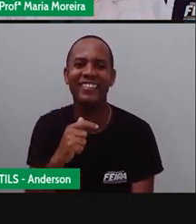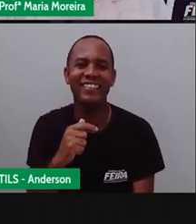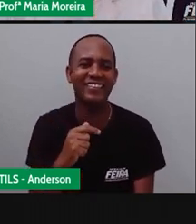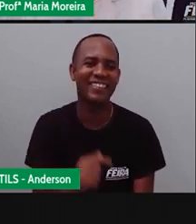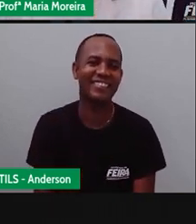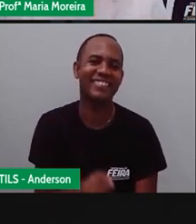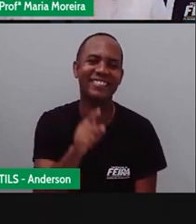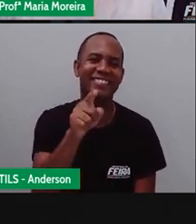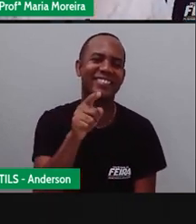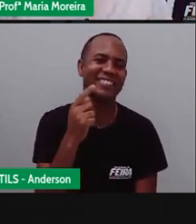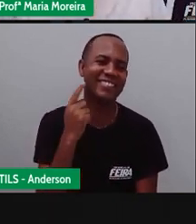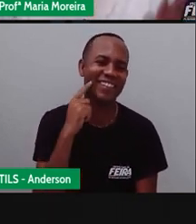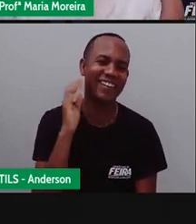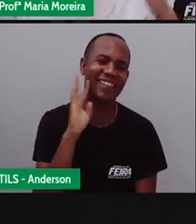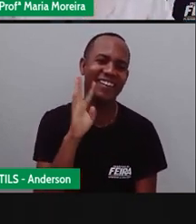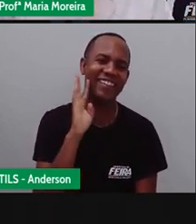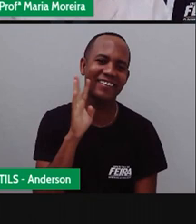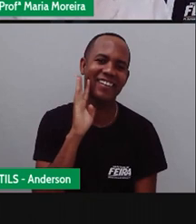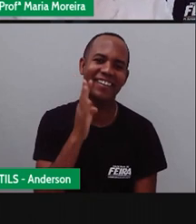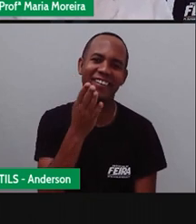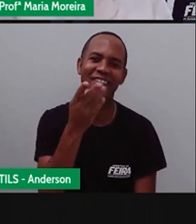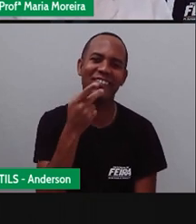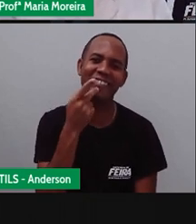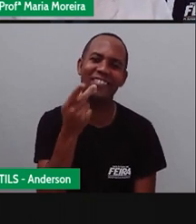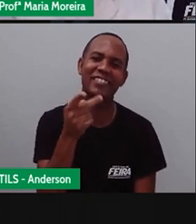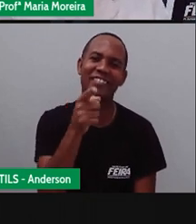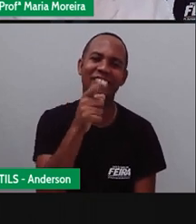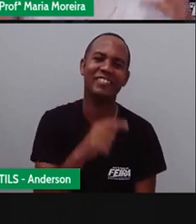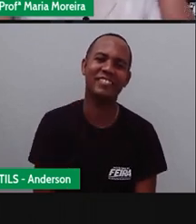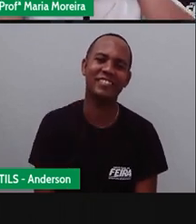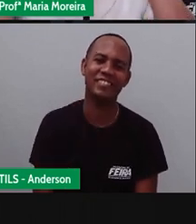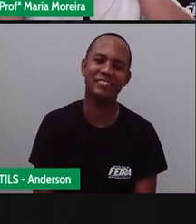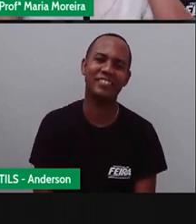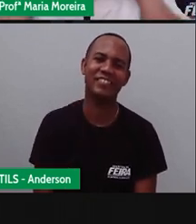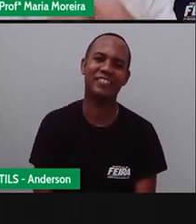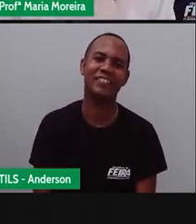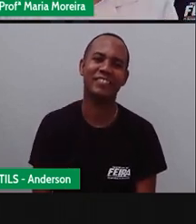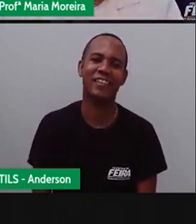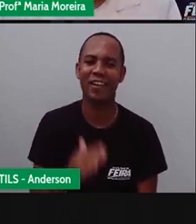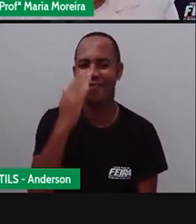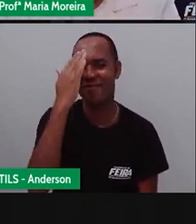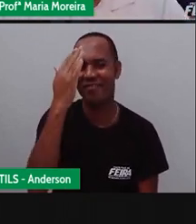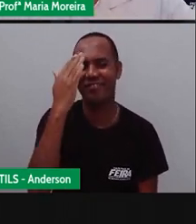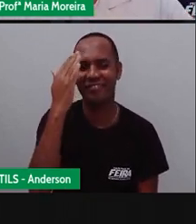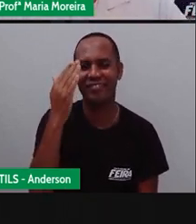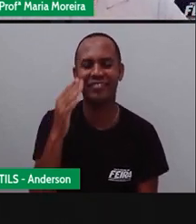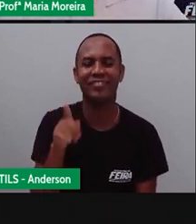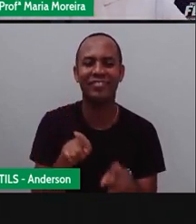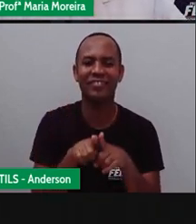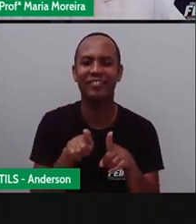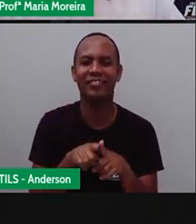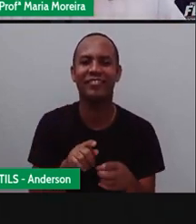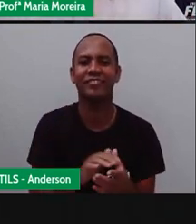sua escola, né? Um beijo pra Escola Municipal Parque Brasil. E muito obrigado pelo elogio, Pedro.